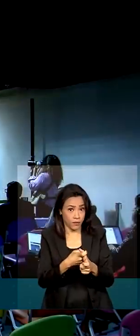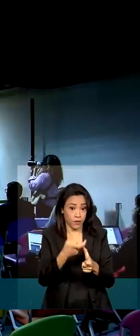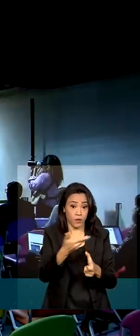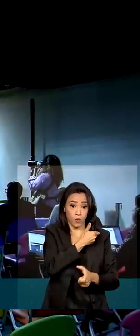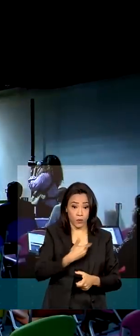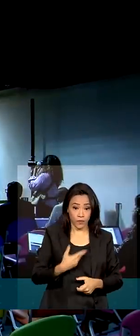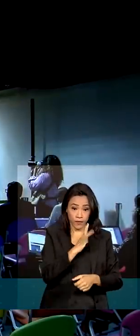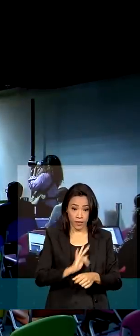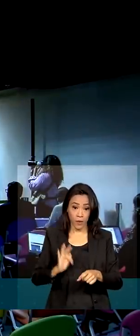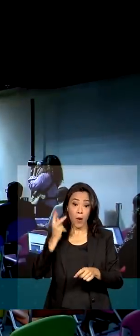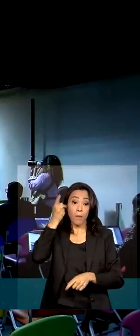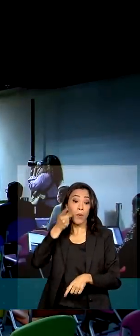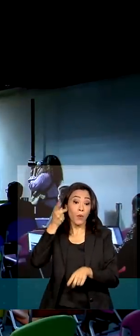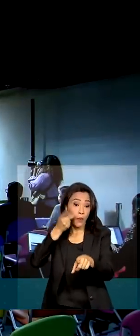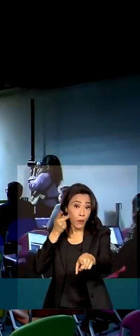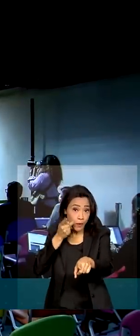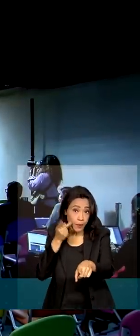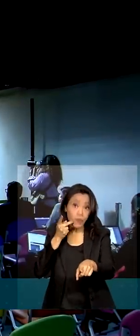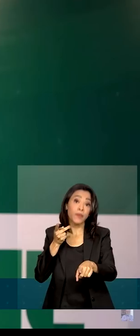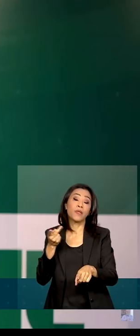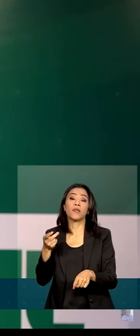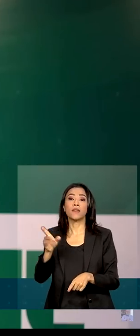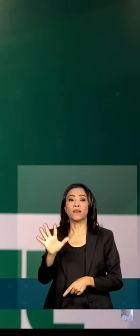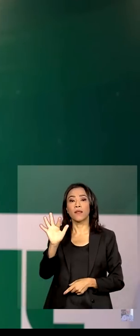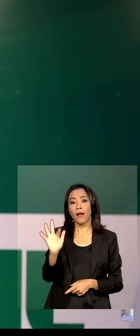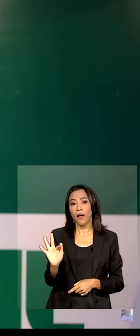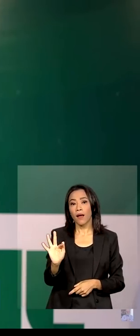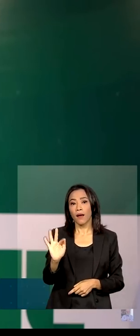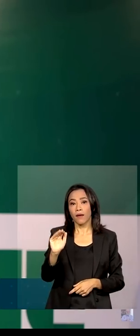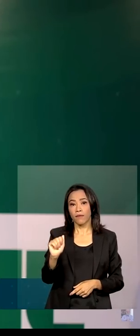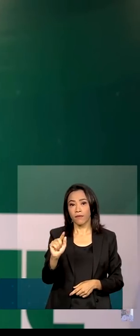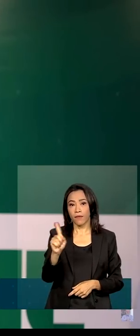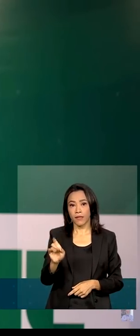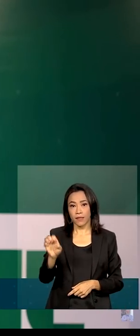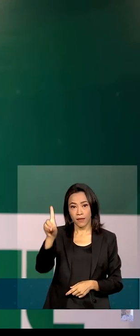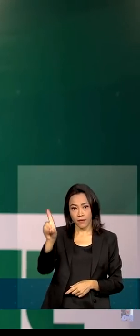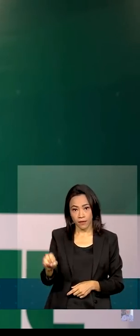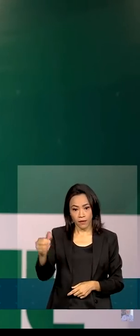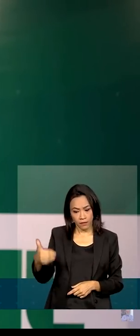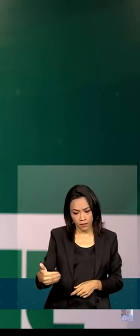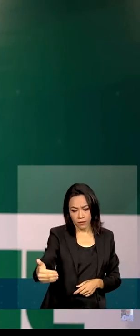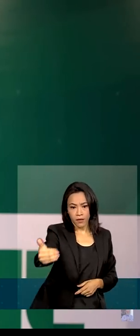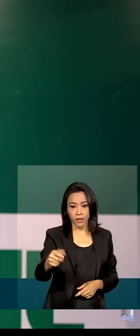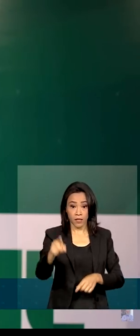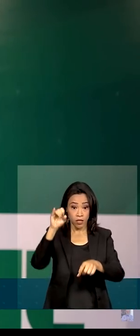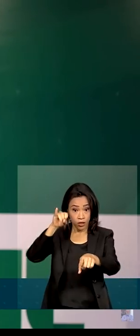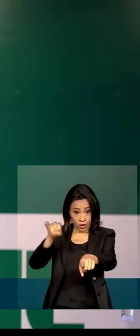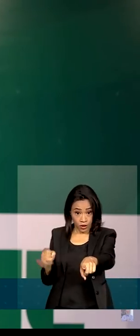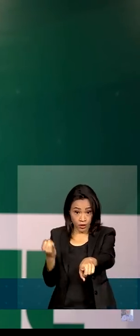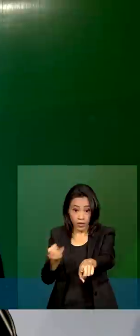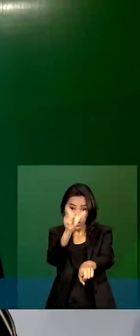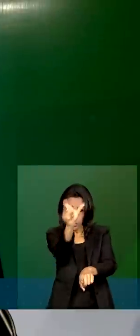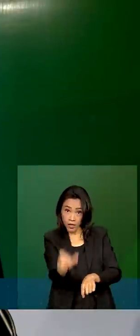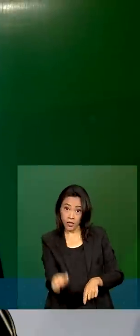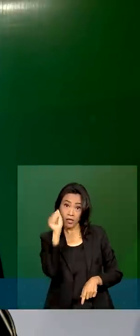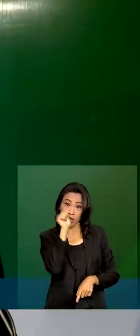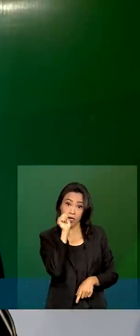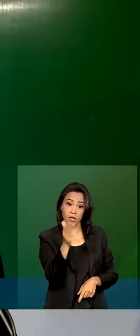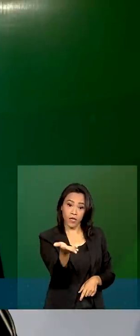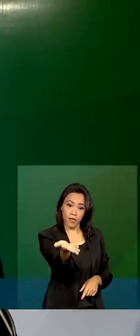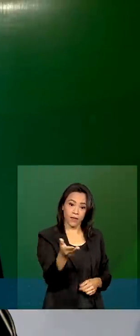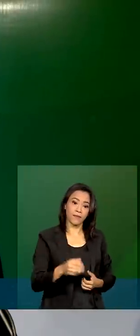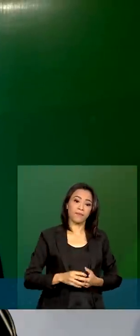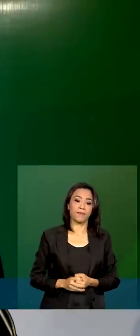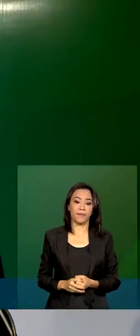a Procuradoria-Geral da Fazenda Nacional será comandada a partir de janeiro por Annelise Lenzi. Existe